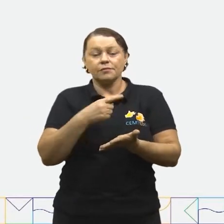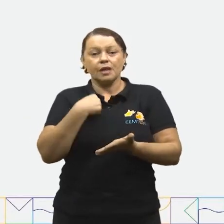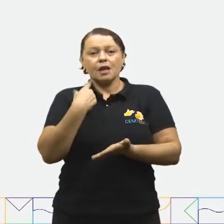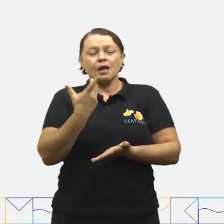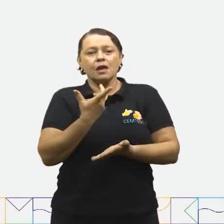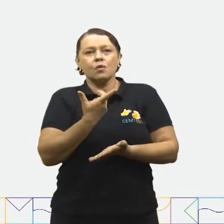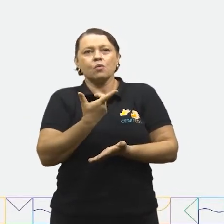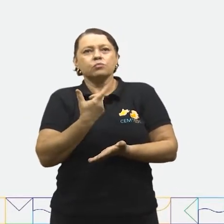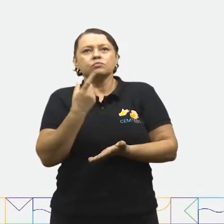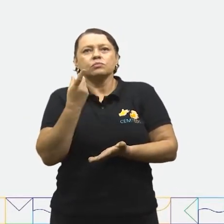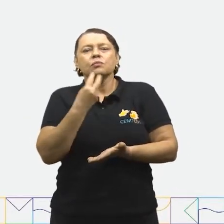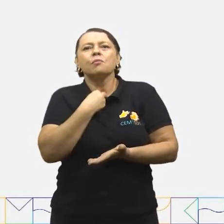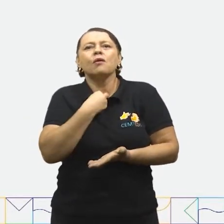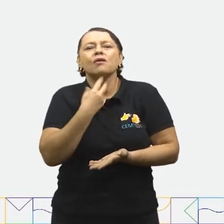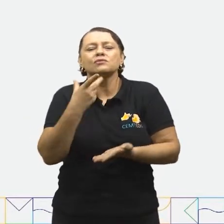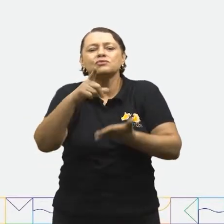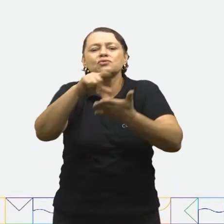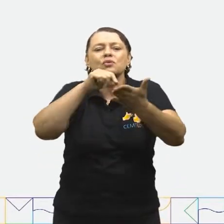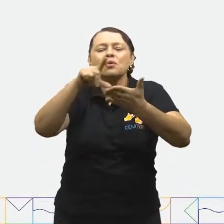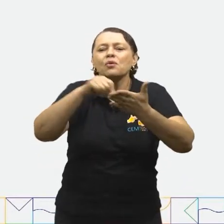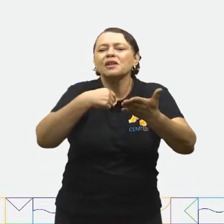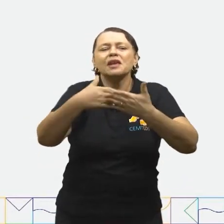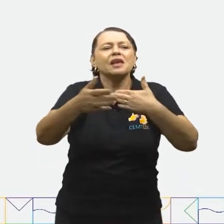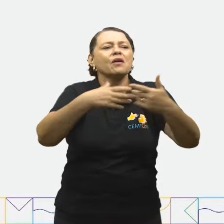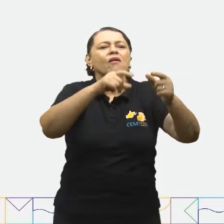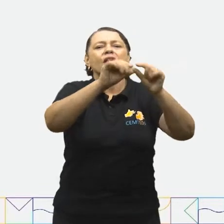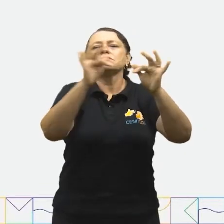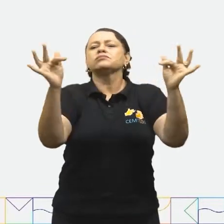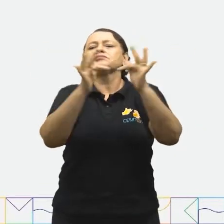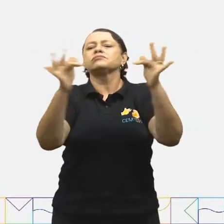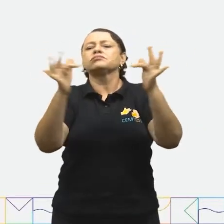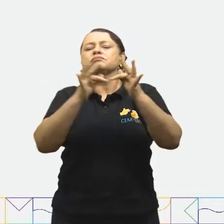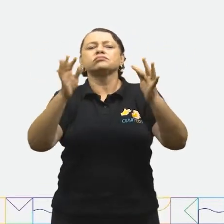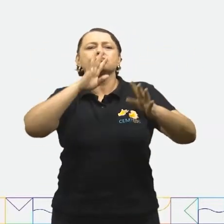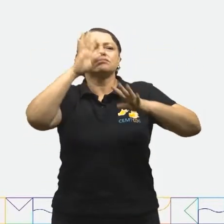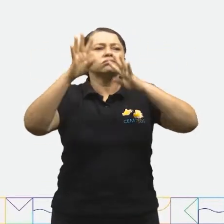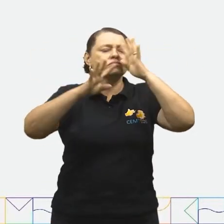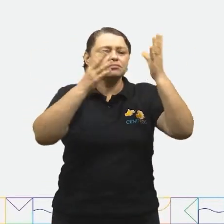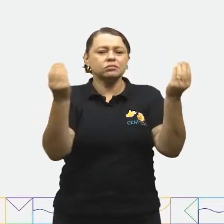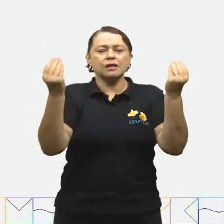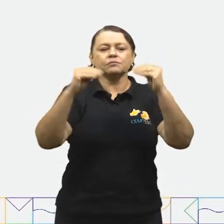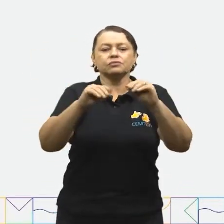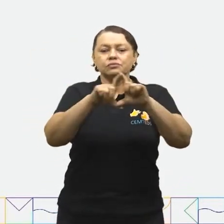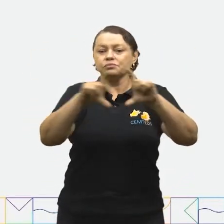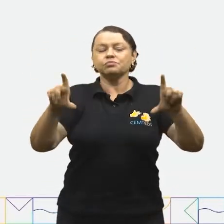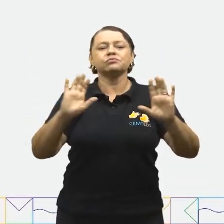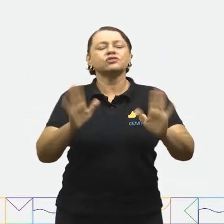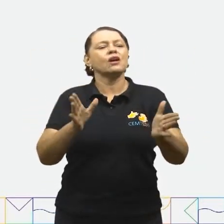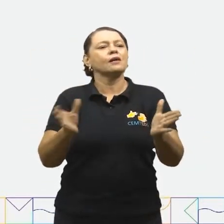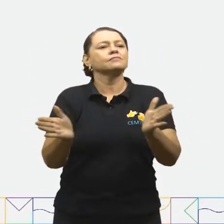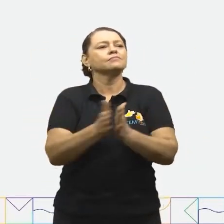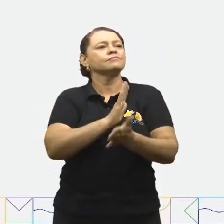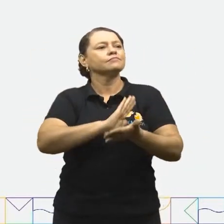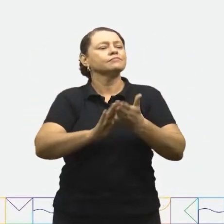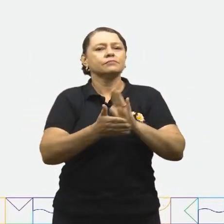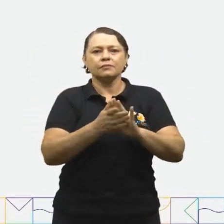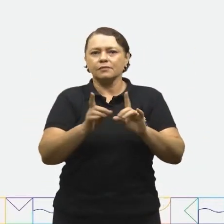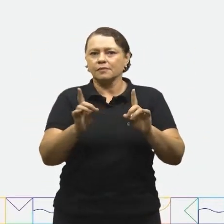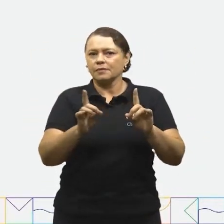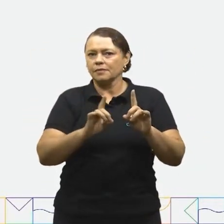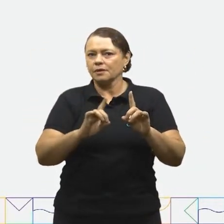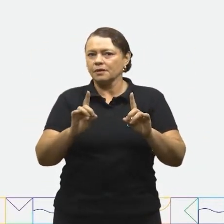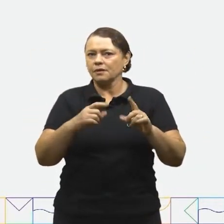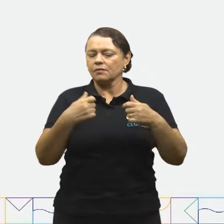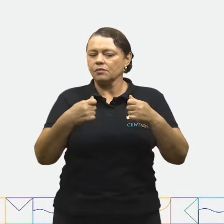escrever algumas frases, uni-las e assim decidir criar um parágrafo. Não, não. Eu devo escrever